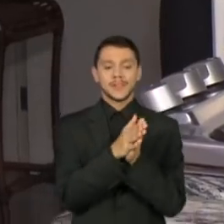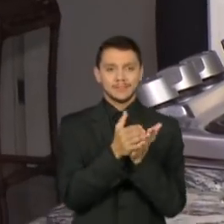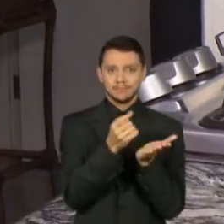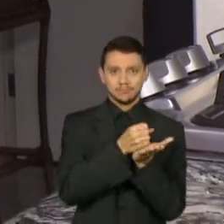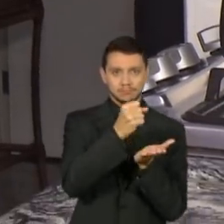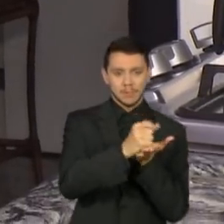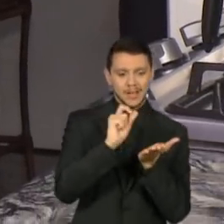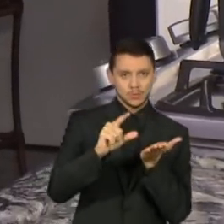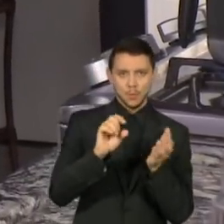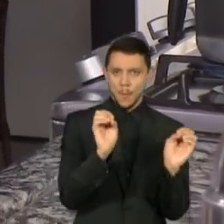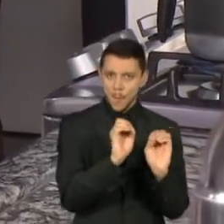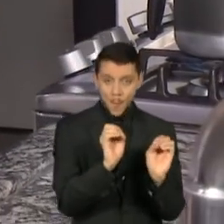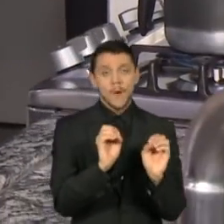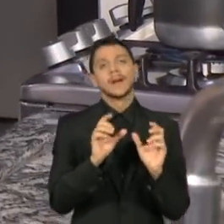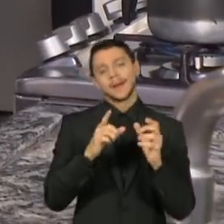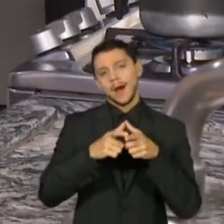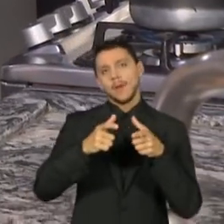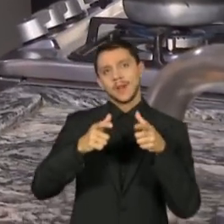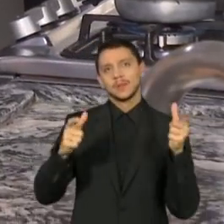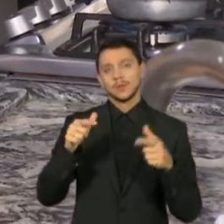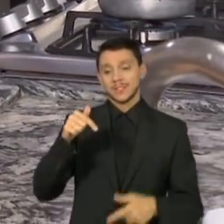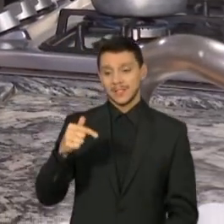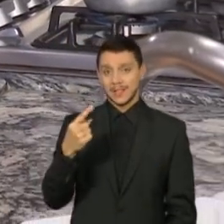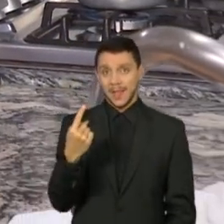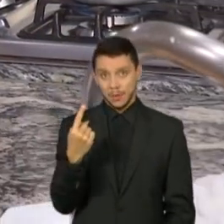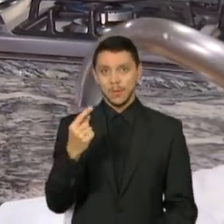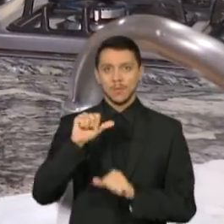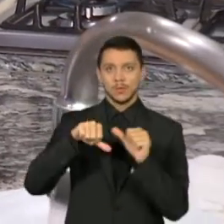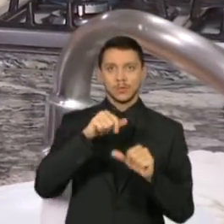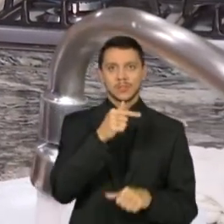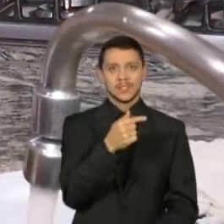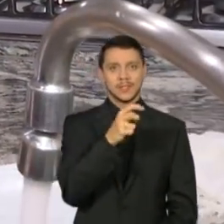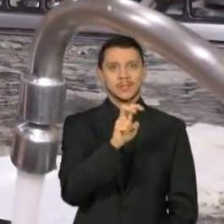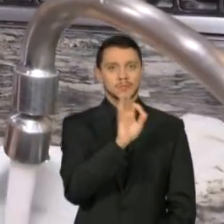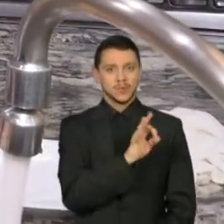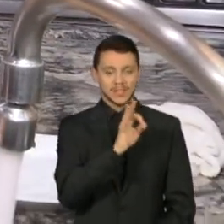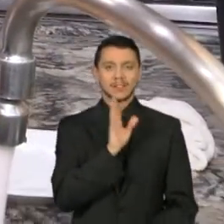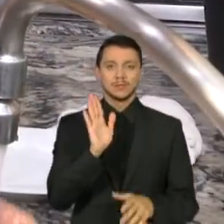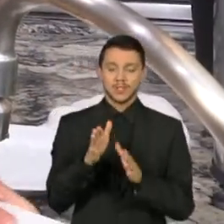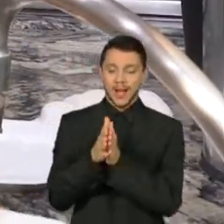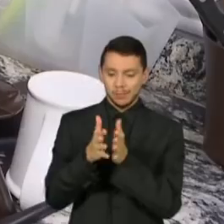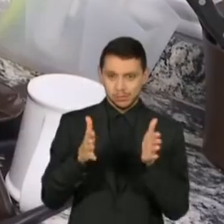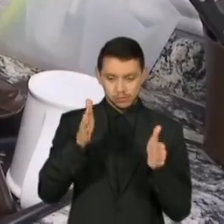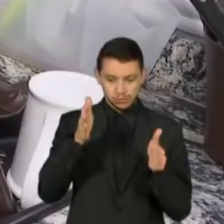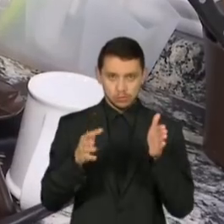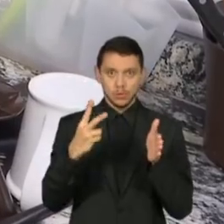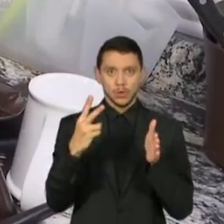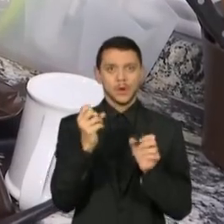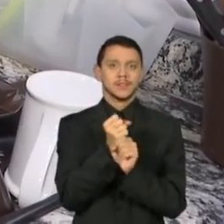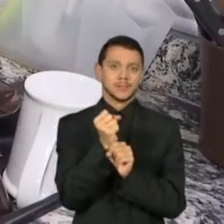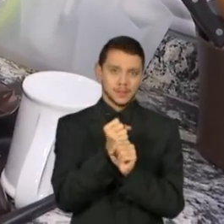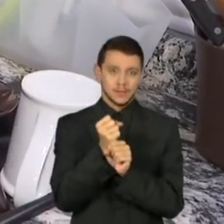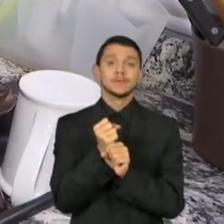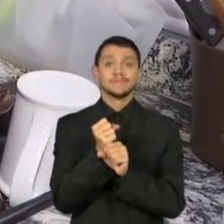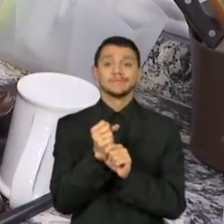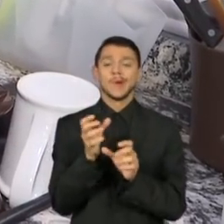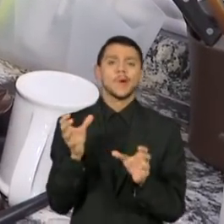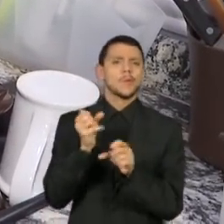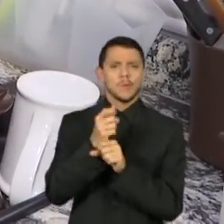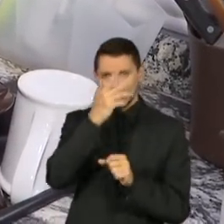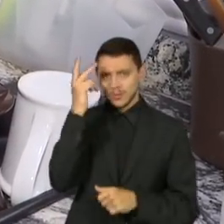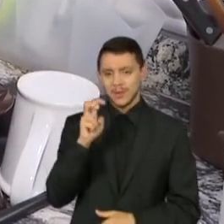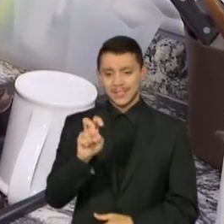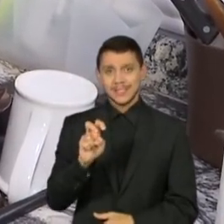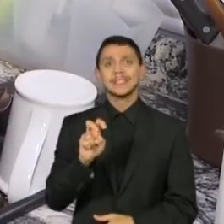71% para 75% dos profissionais nesses dois anos. Esse grupo soma mais de 5,5 de pessoas